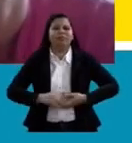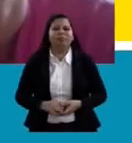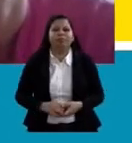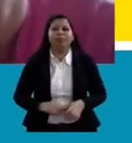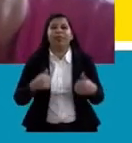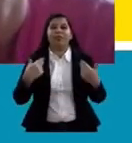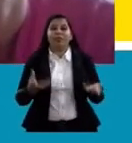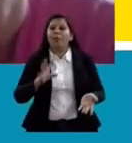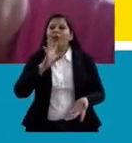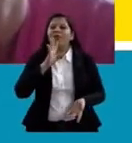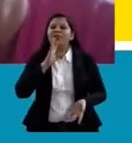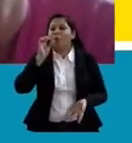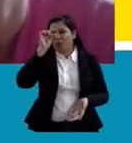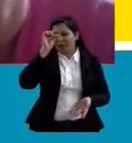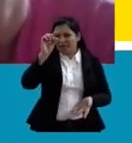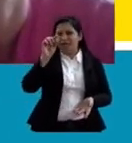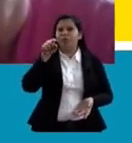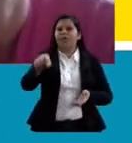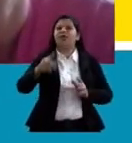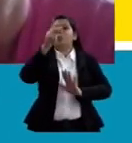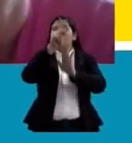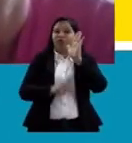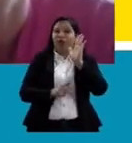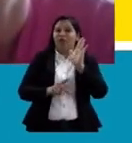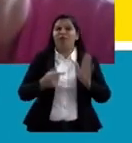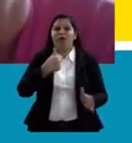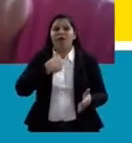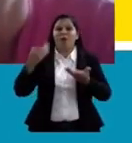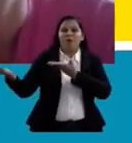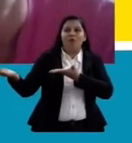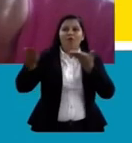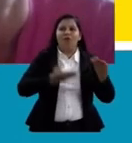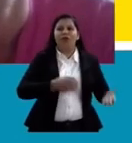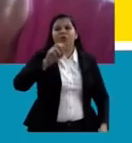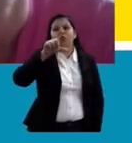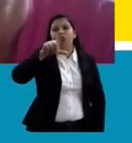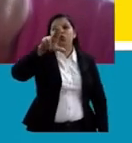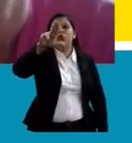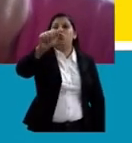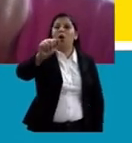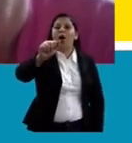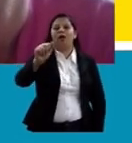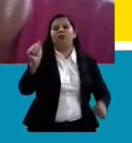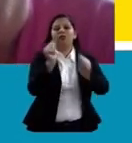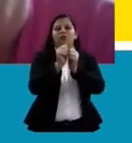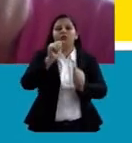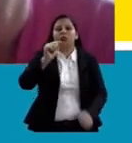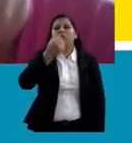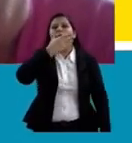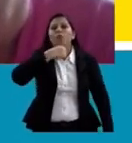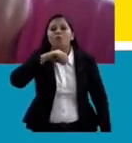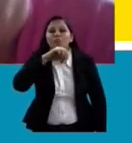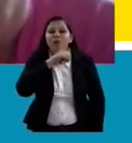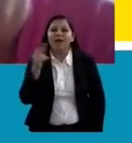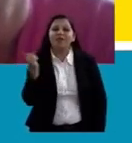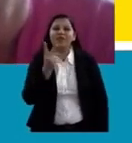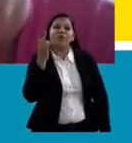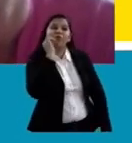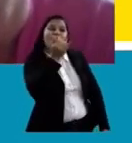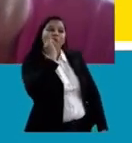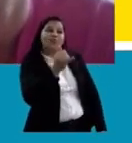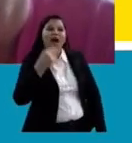conhecer um pouquinho mais desse projeto, eu convido o Luar e o seu pai, Bruno, para nos contar sobre suas